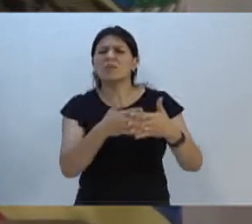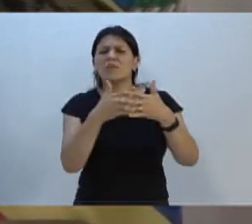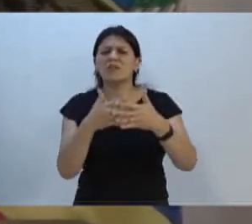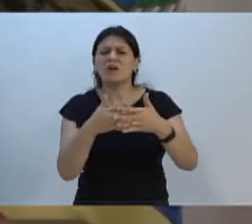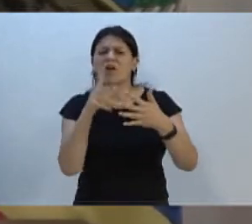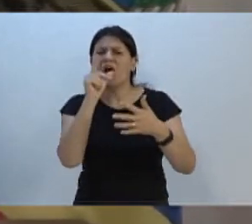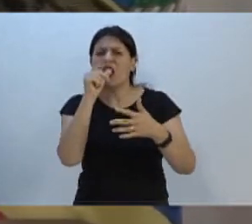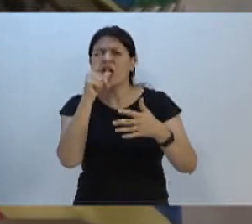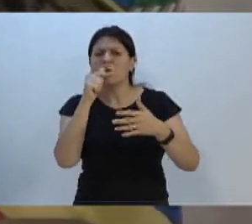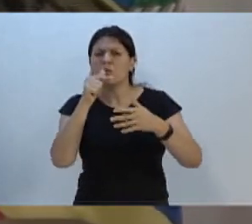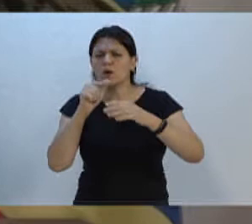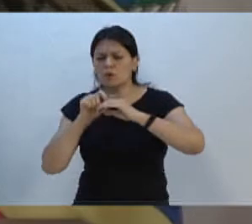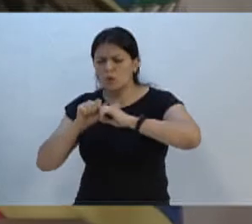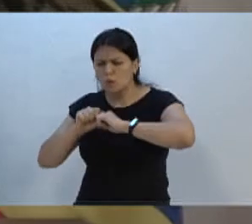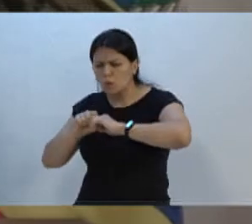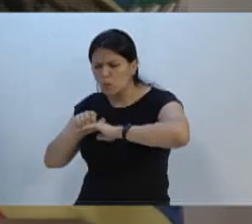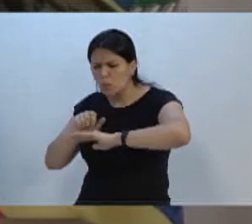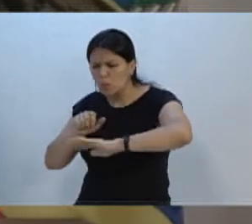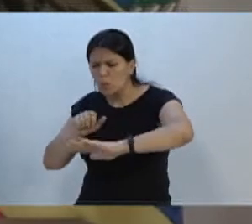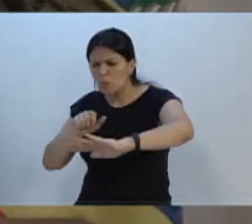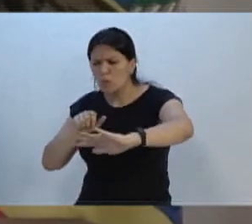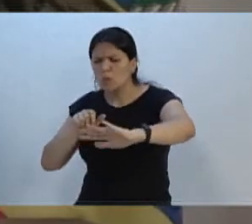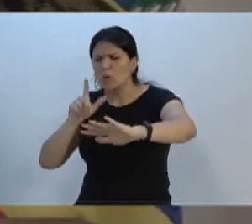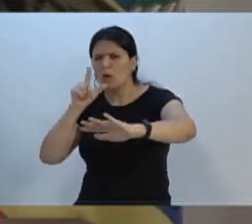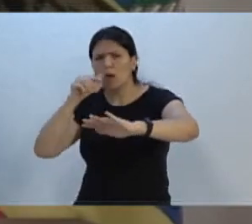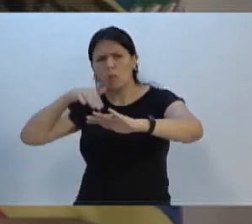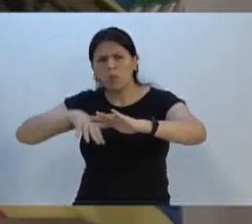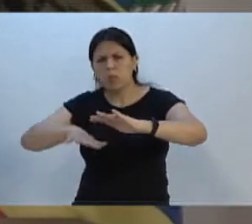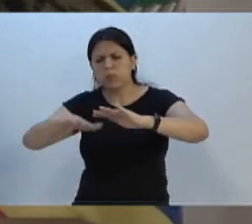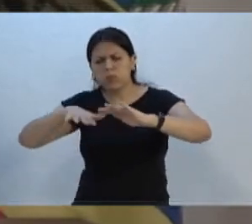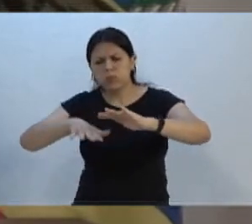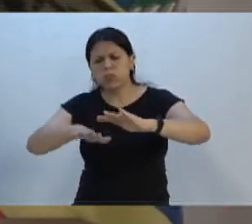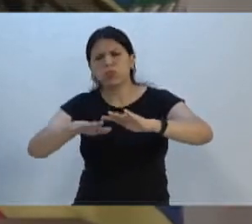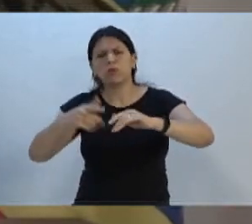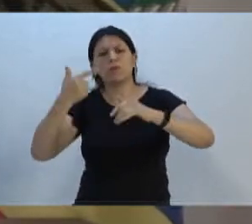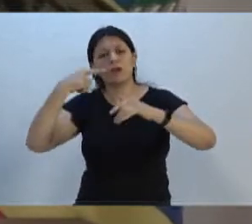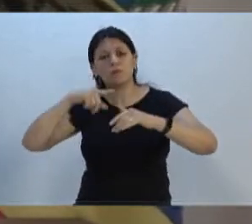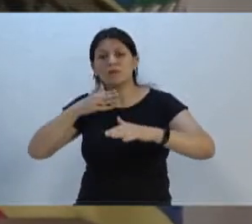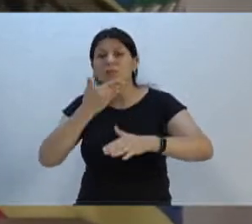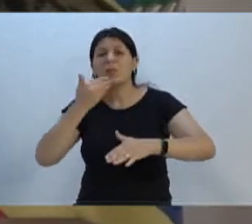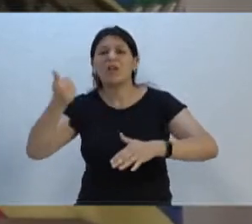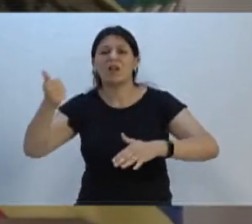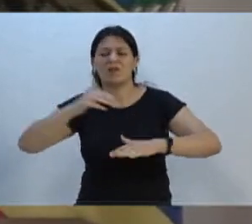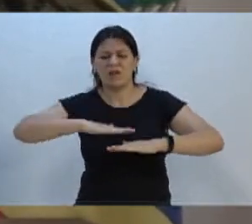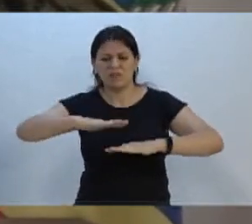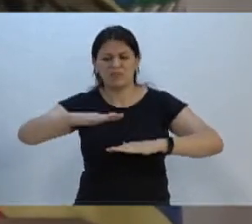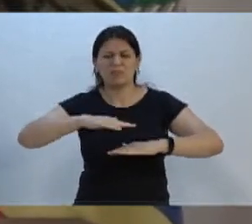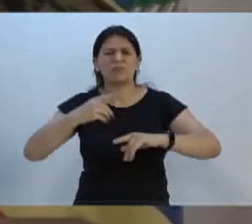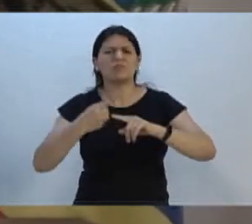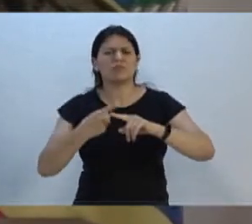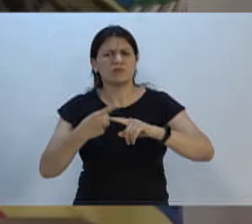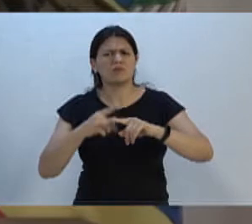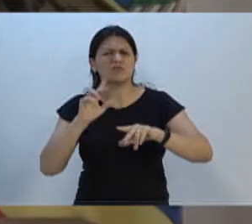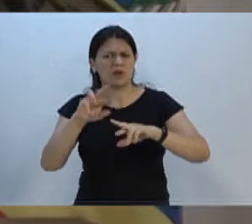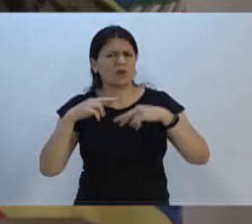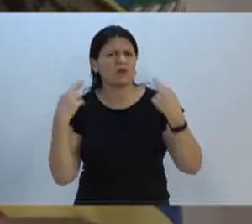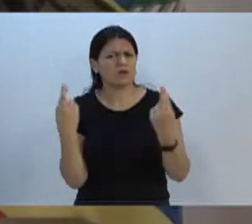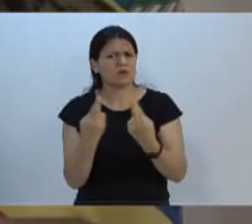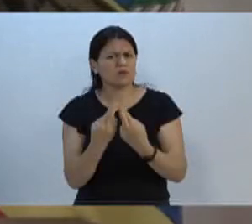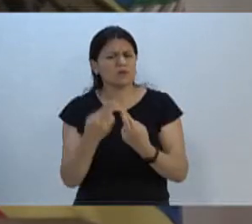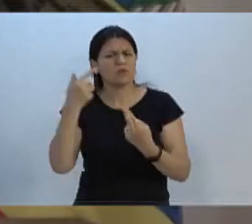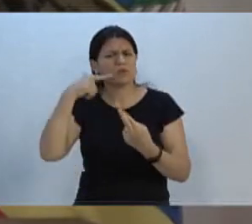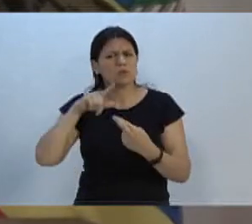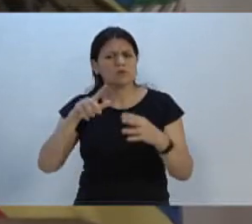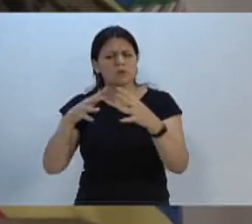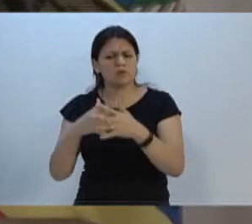Eu sei que nessa nova licitação da HACRI foi comentada a possibilidade de contemplação também de um serviço de caminhão Pipa.